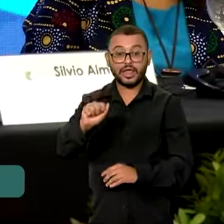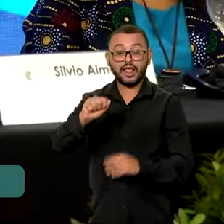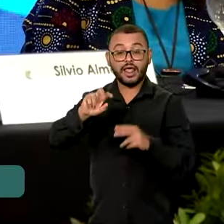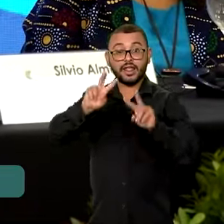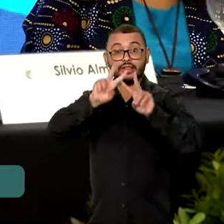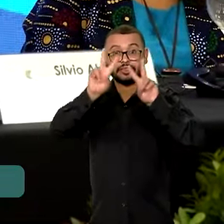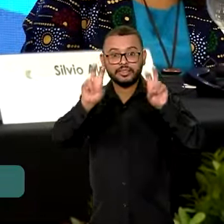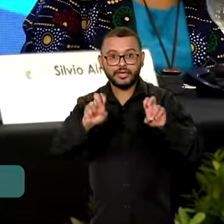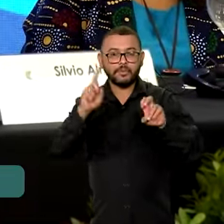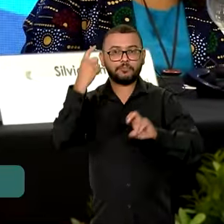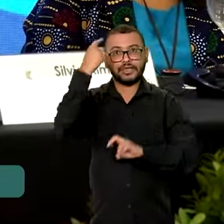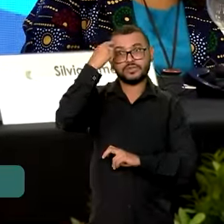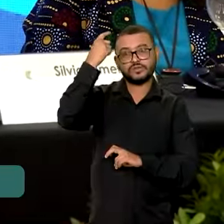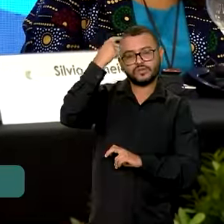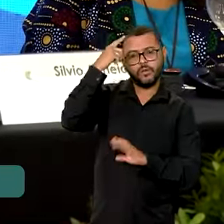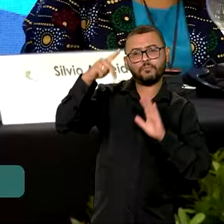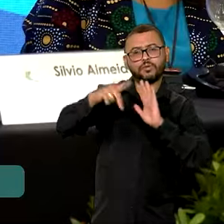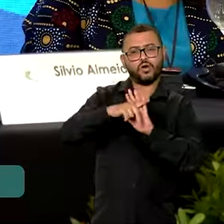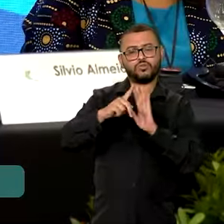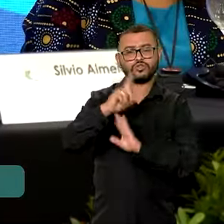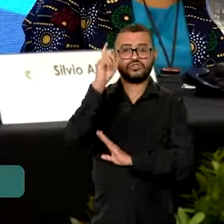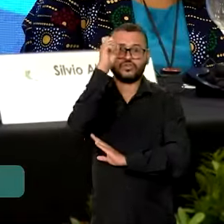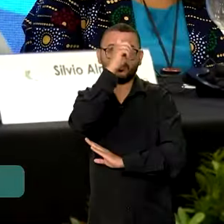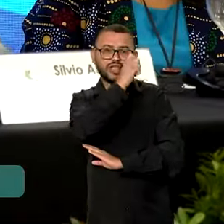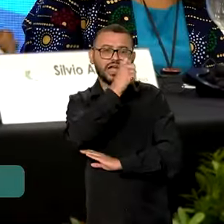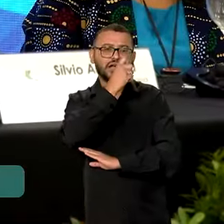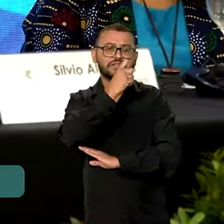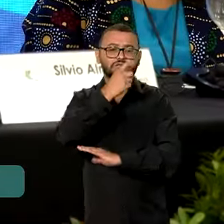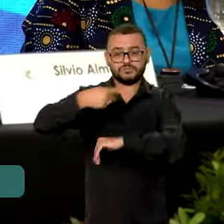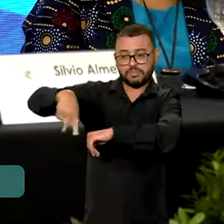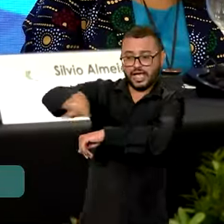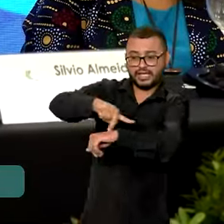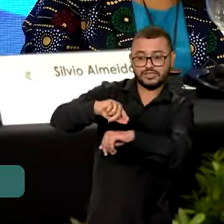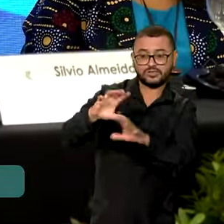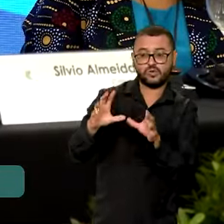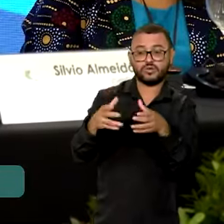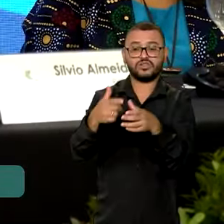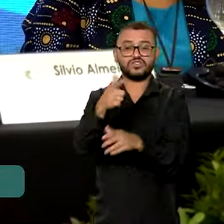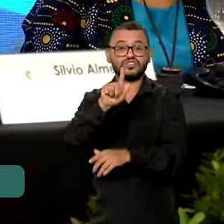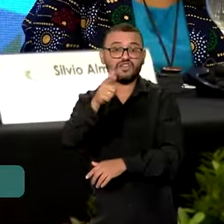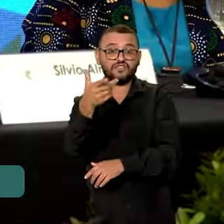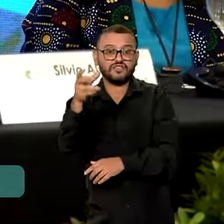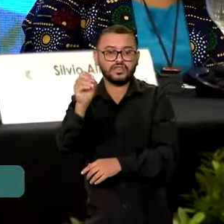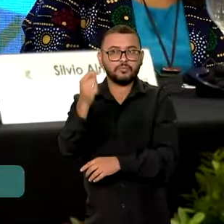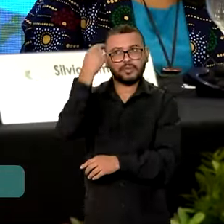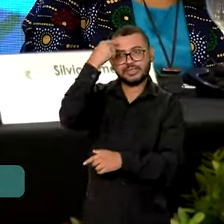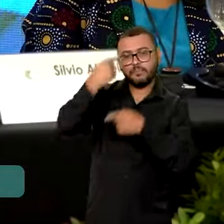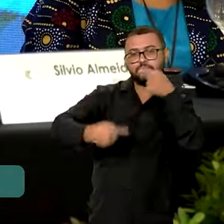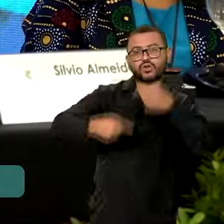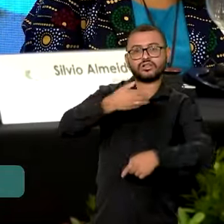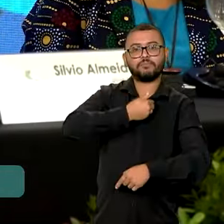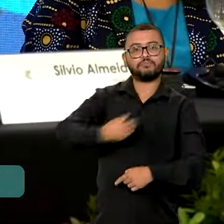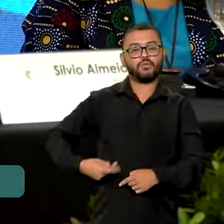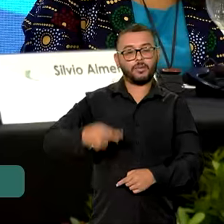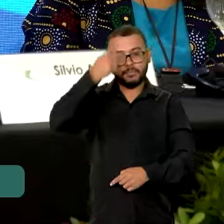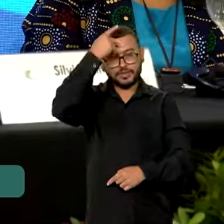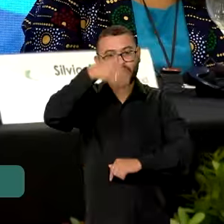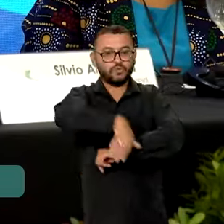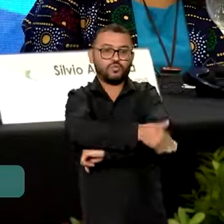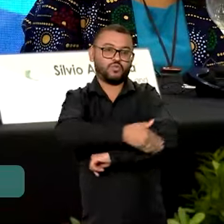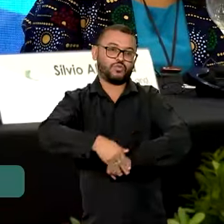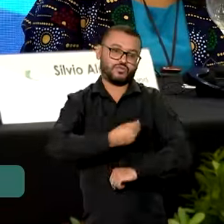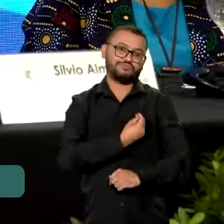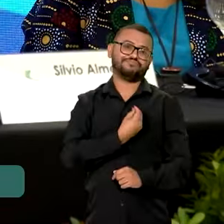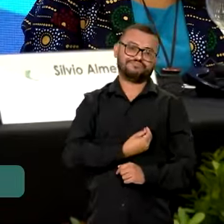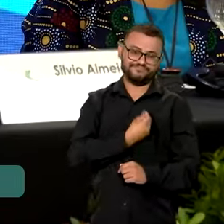desafios enfrentados pelos países do G20 na implementação de políticas públicas voltadas à população em situação de